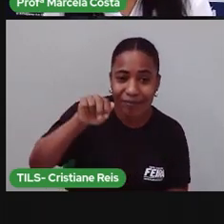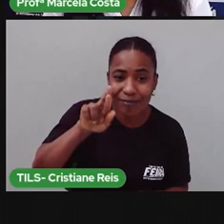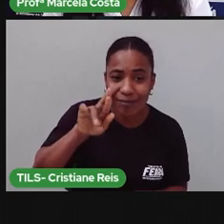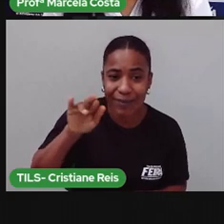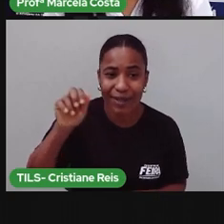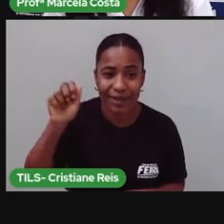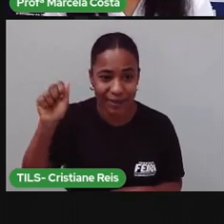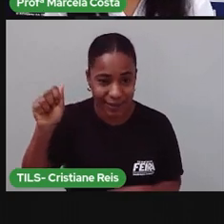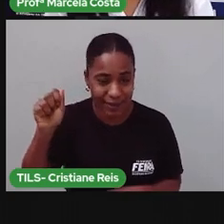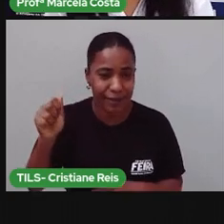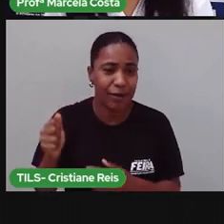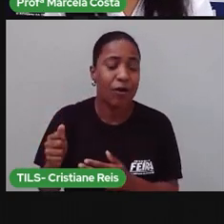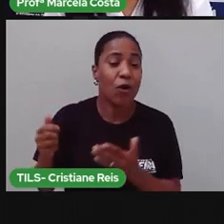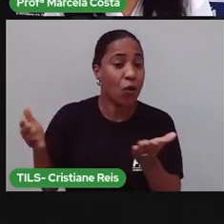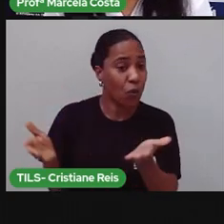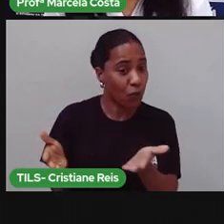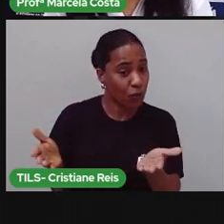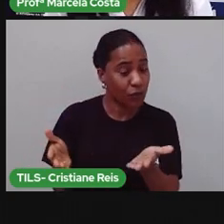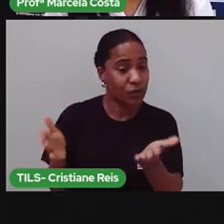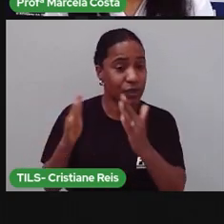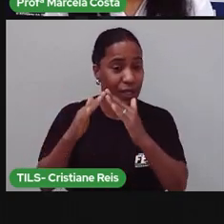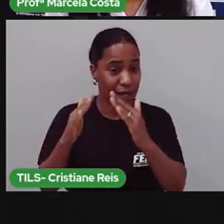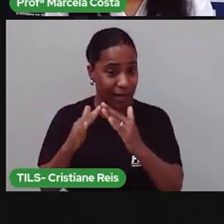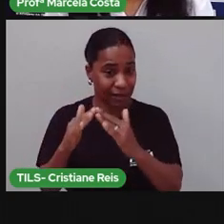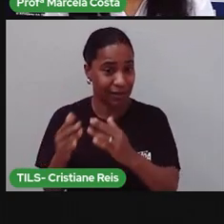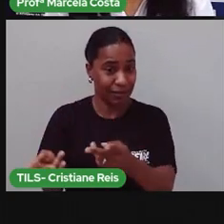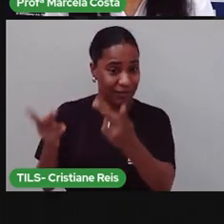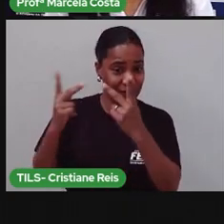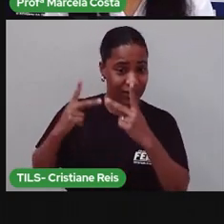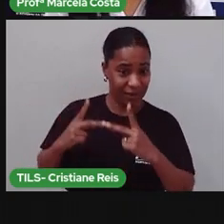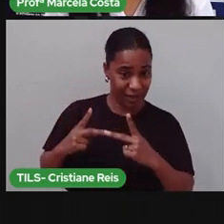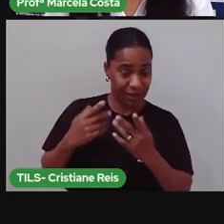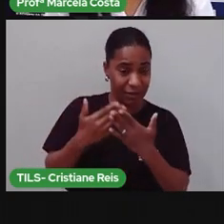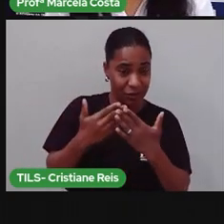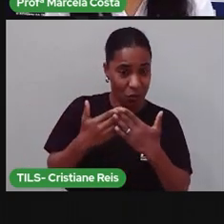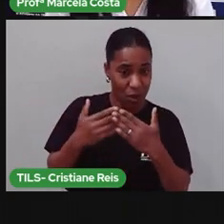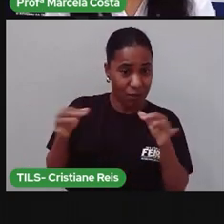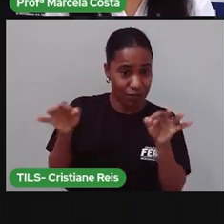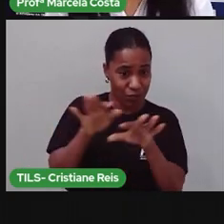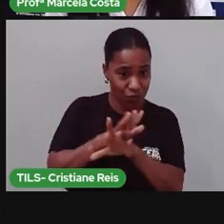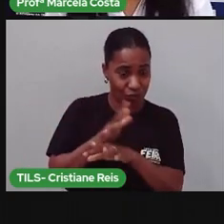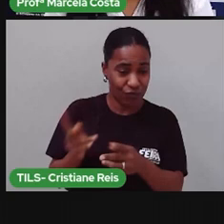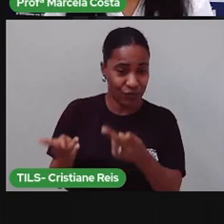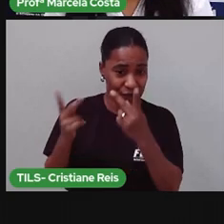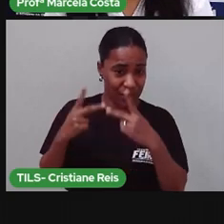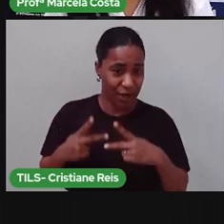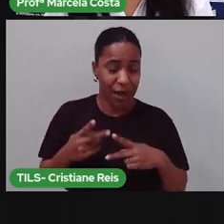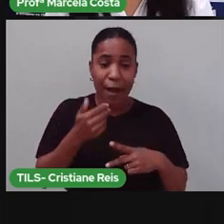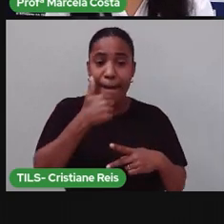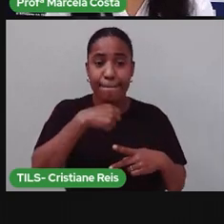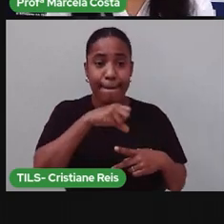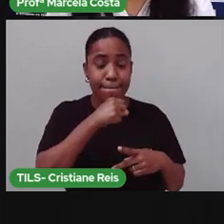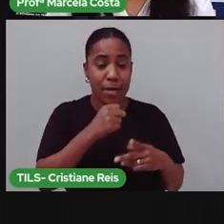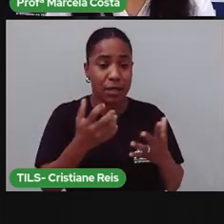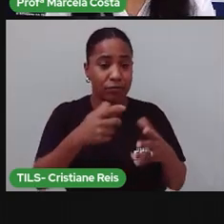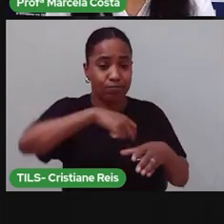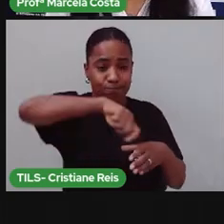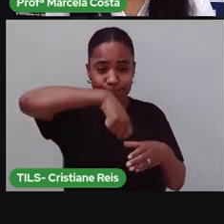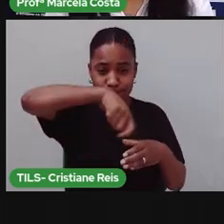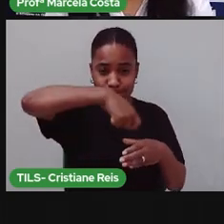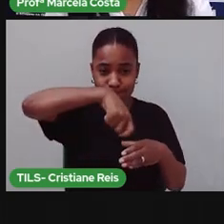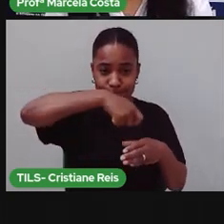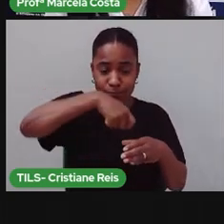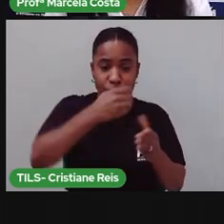venha brincar na minha casa hoje, depois da aula. A minha mãe vai preparar um bolo de chocolate para a gente lanchar.